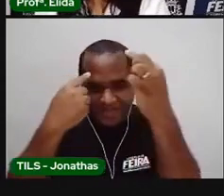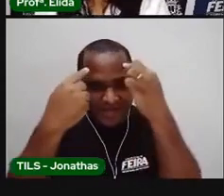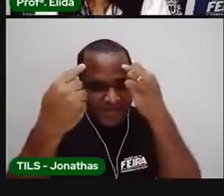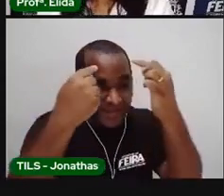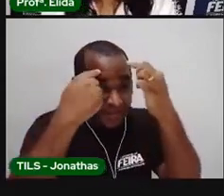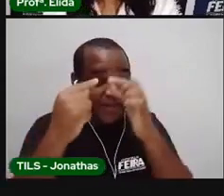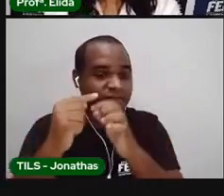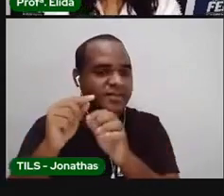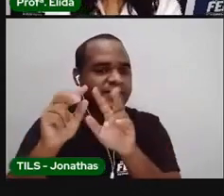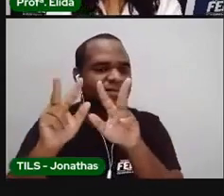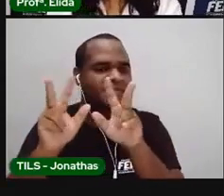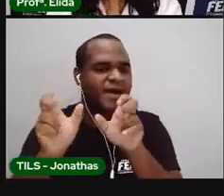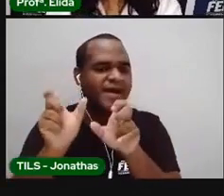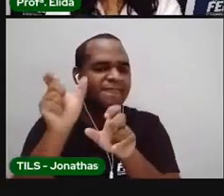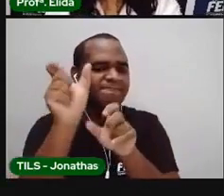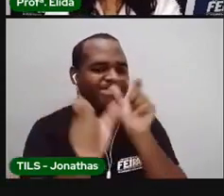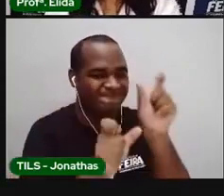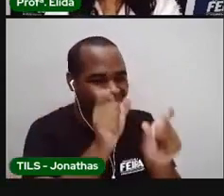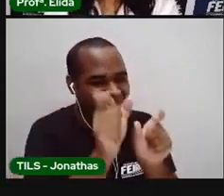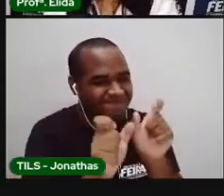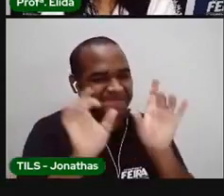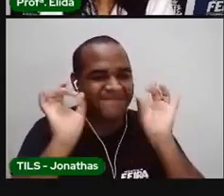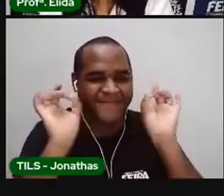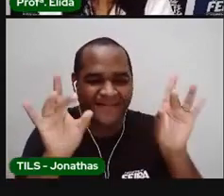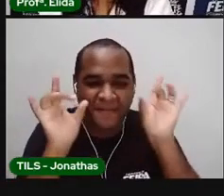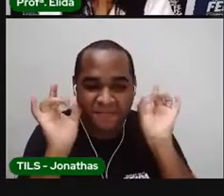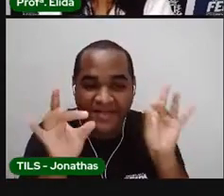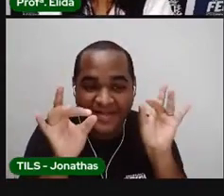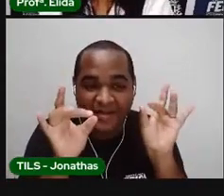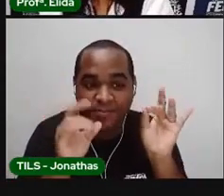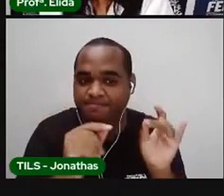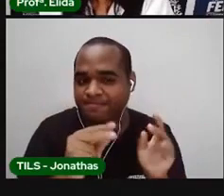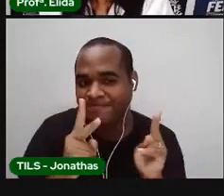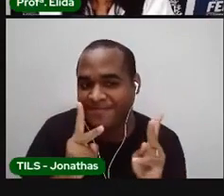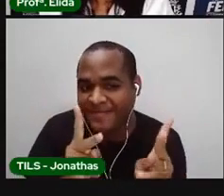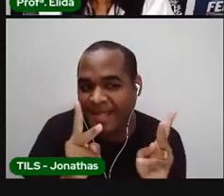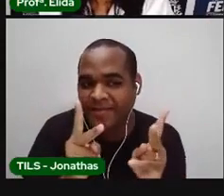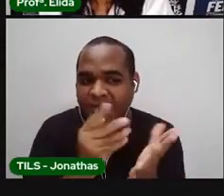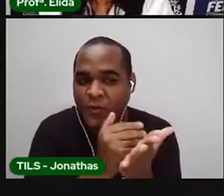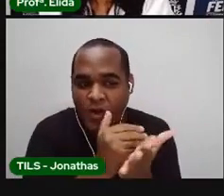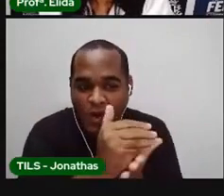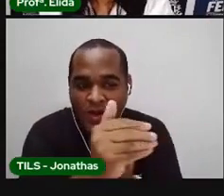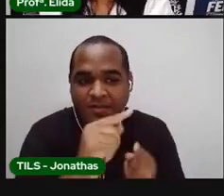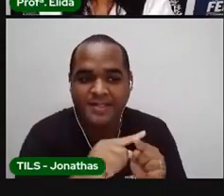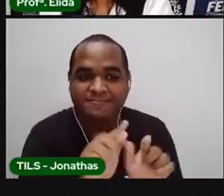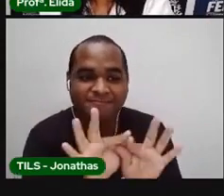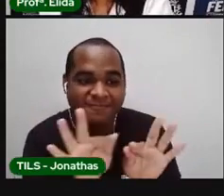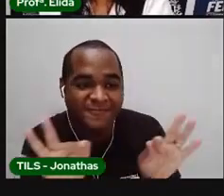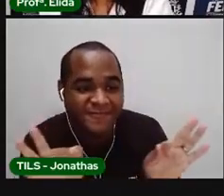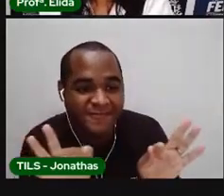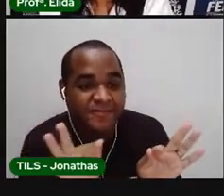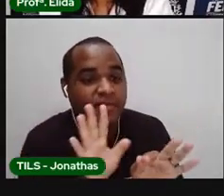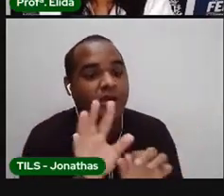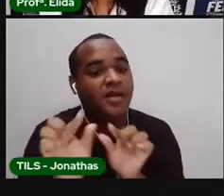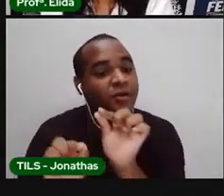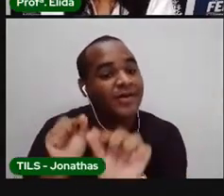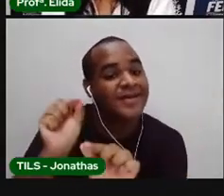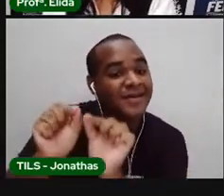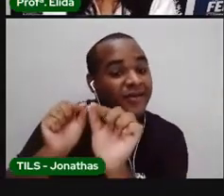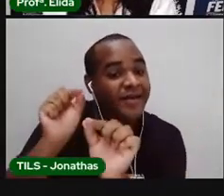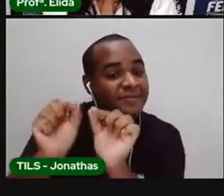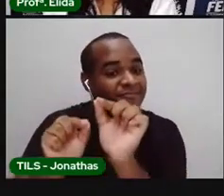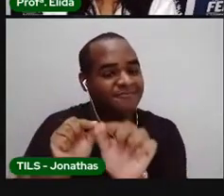características bem especiais. Elas sempre começam com a mesma frase, o que é, o que é.